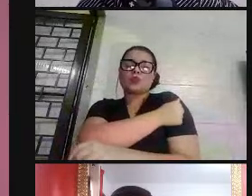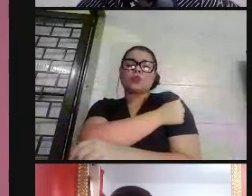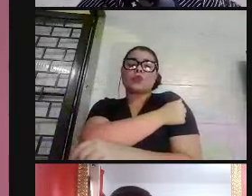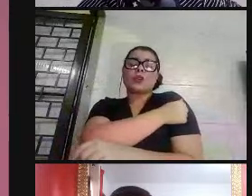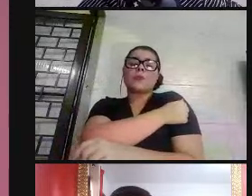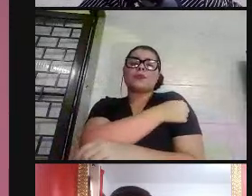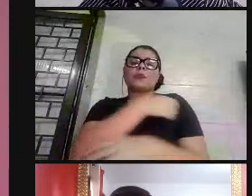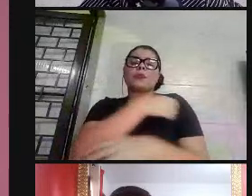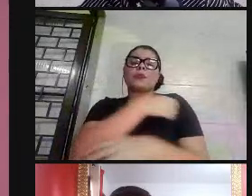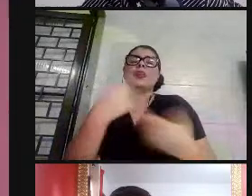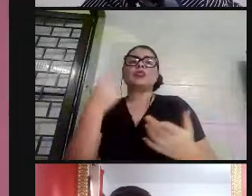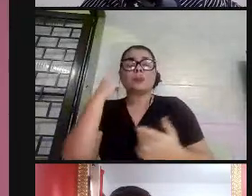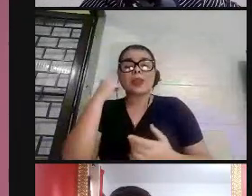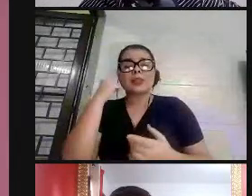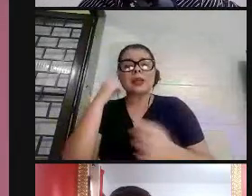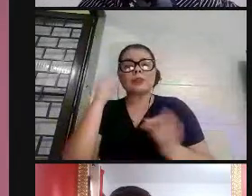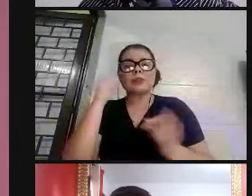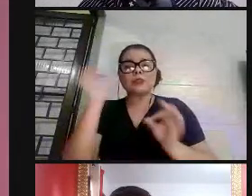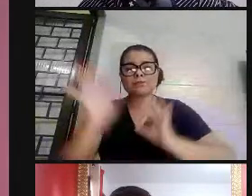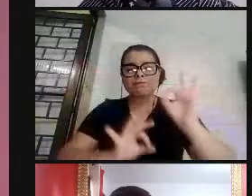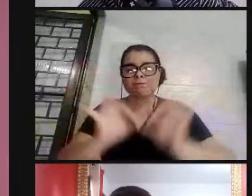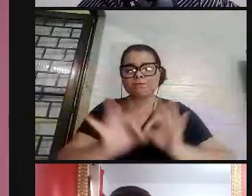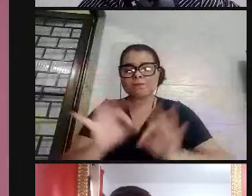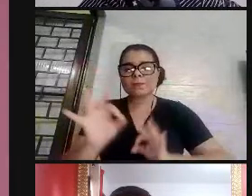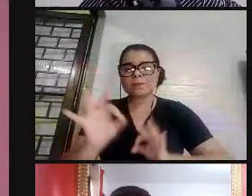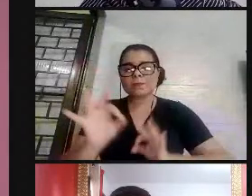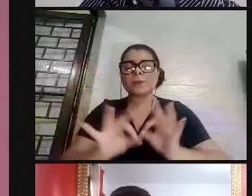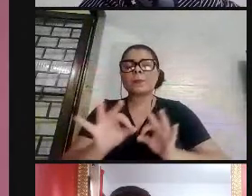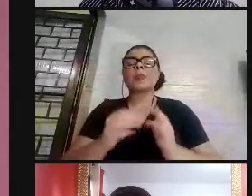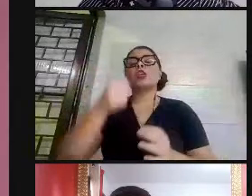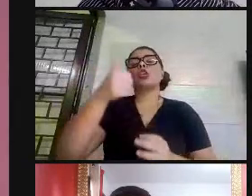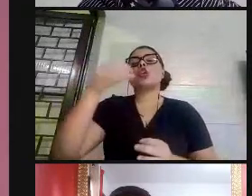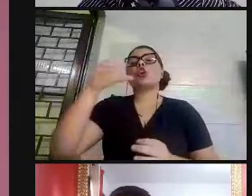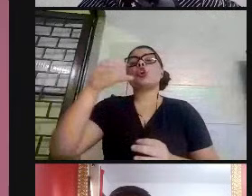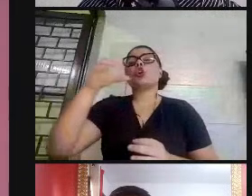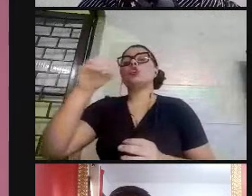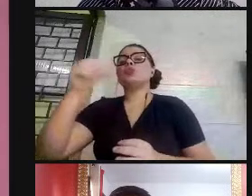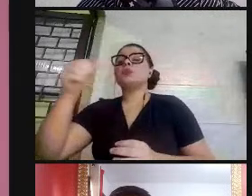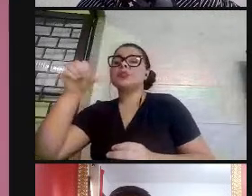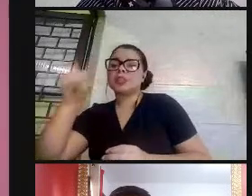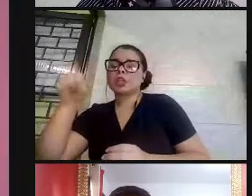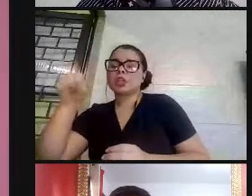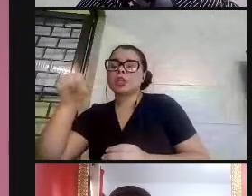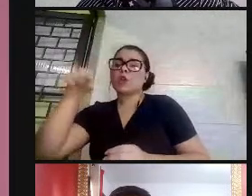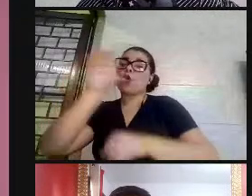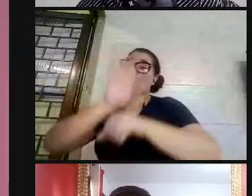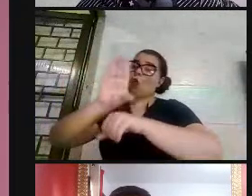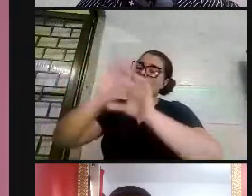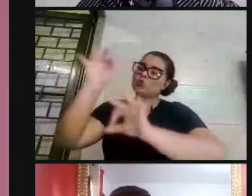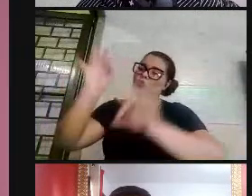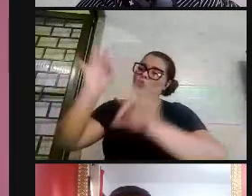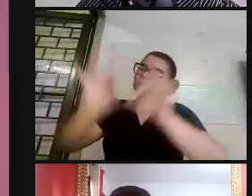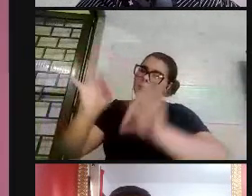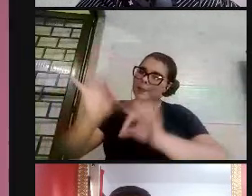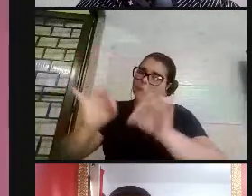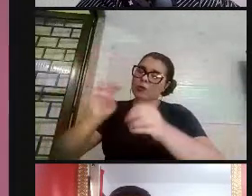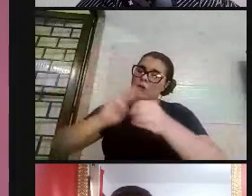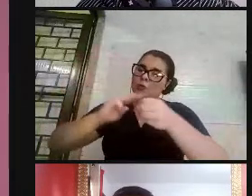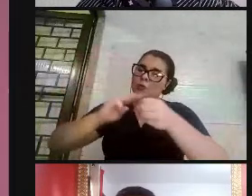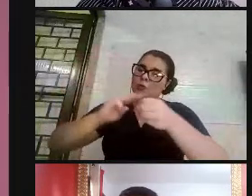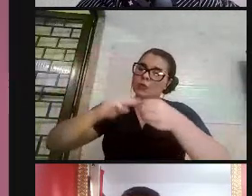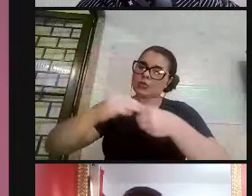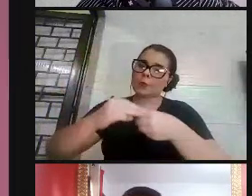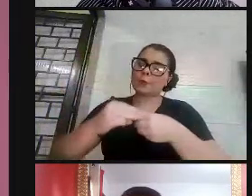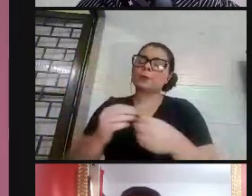que surge, em 2019, no passado, o curso preparatório municipal. Com as